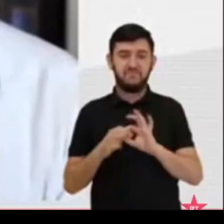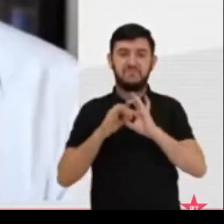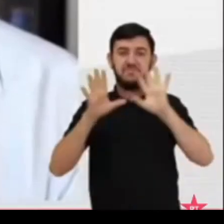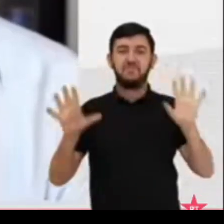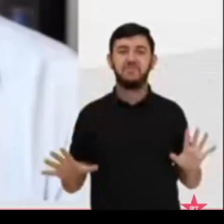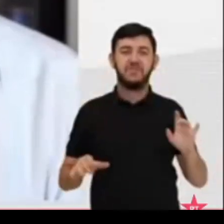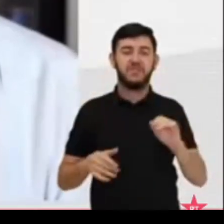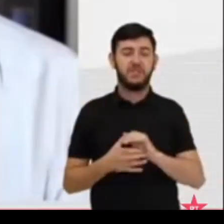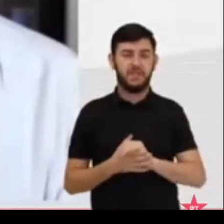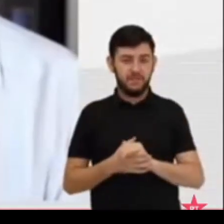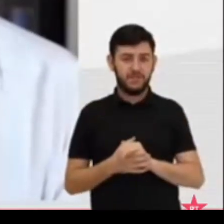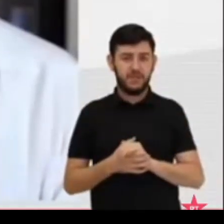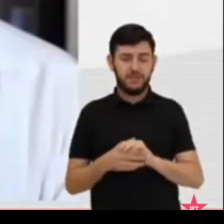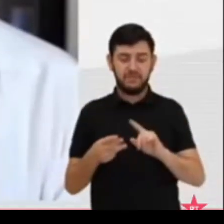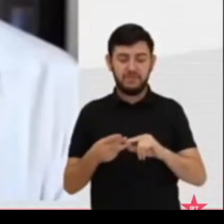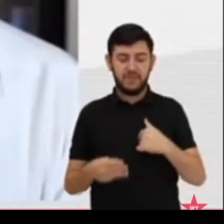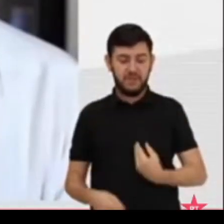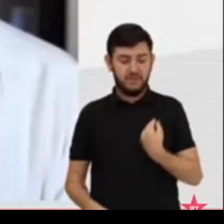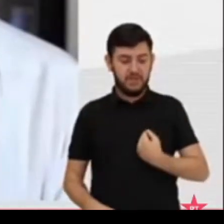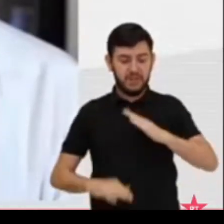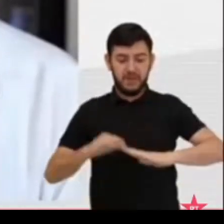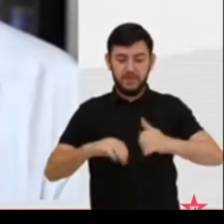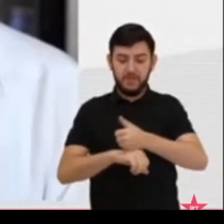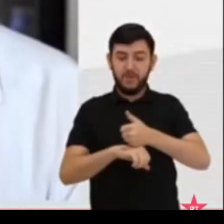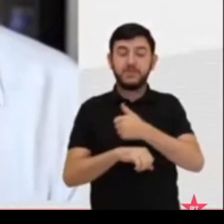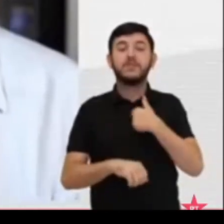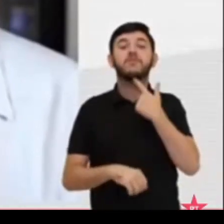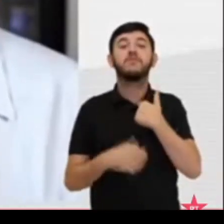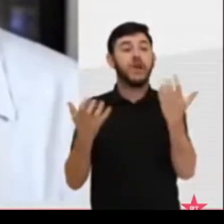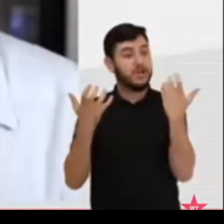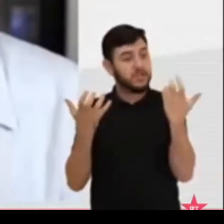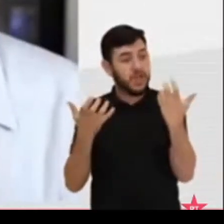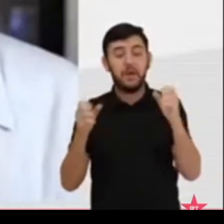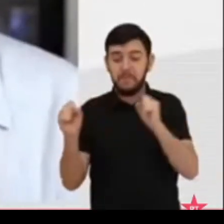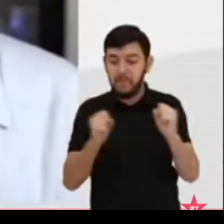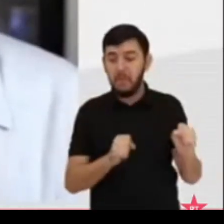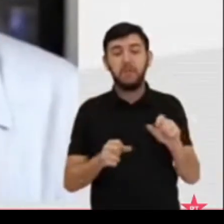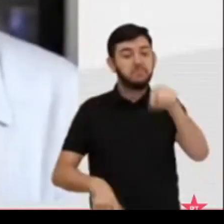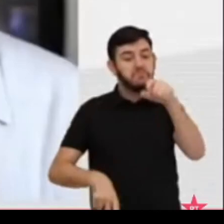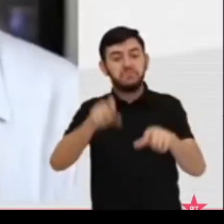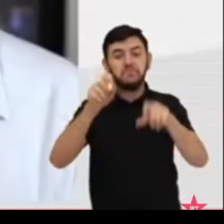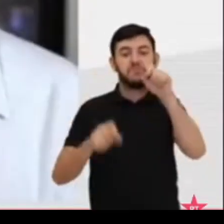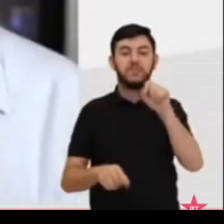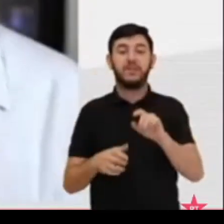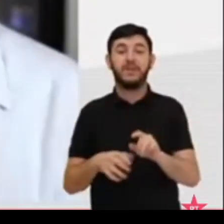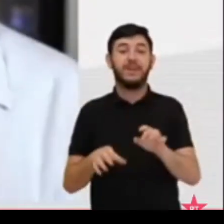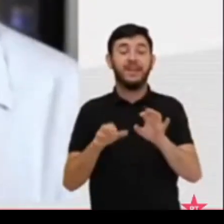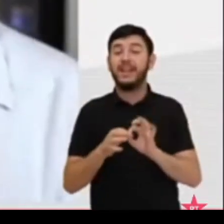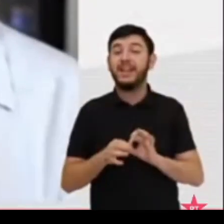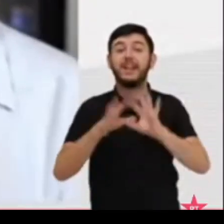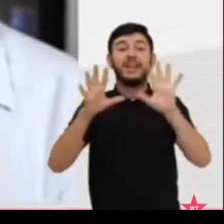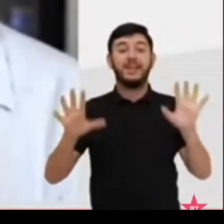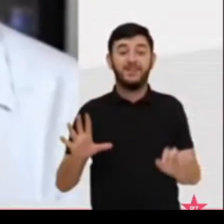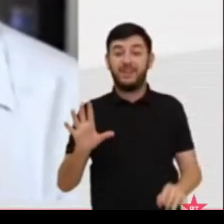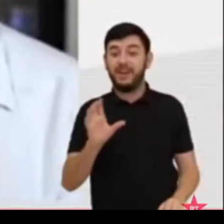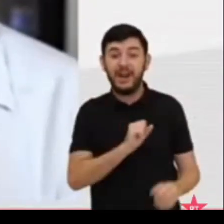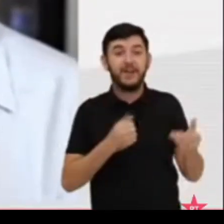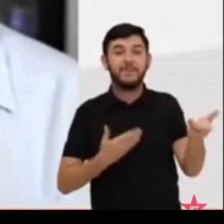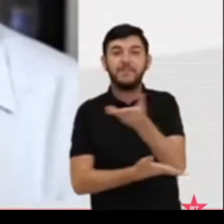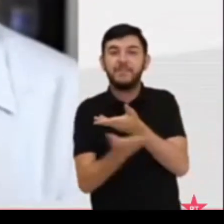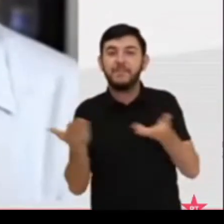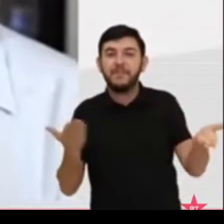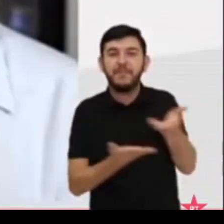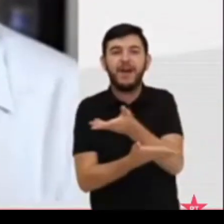de escolher o que quer ser na vida, o simples direito de amar quem é a pessoa que quer amar. Não